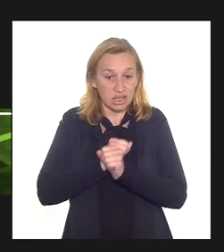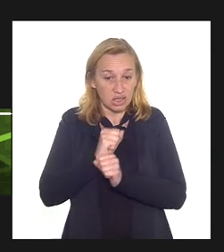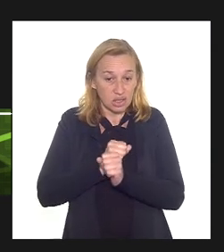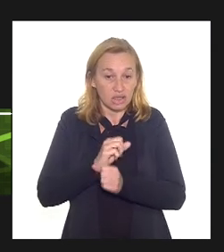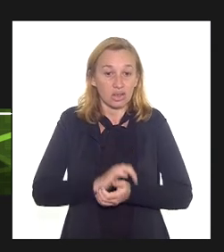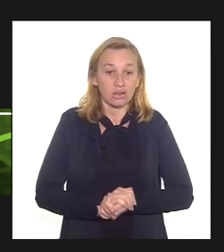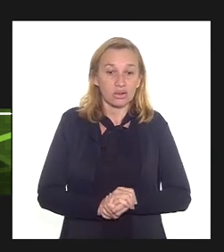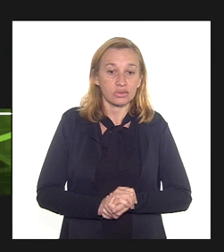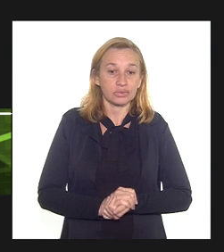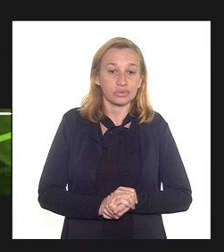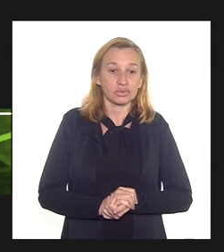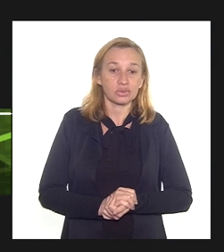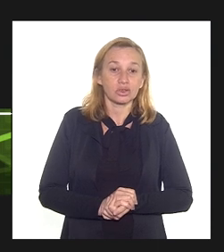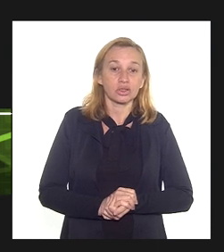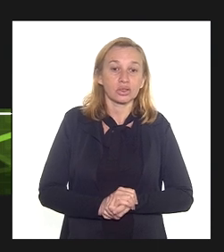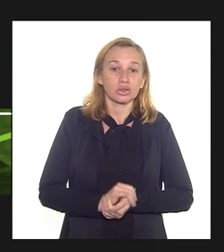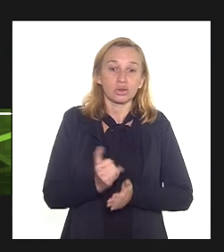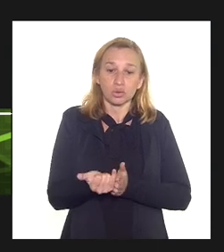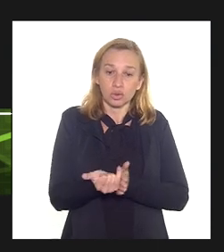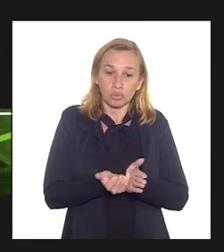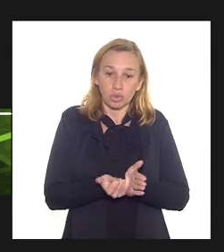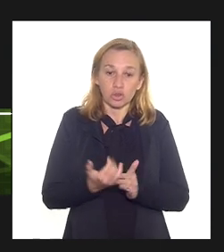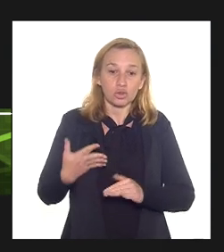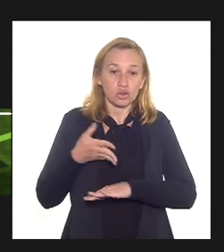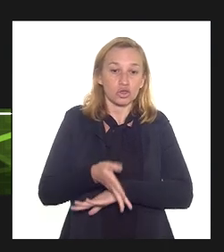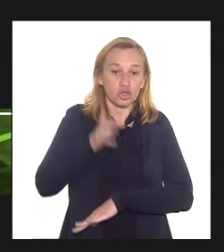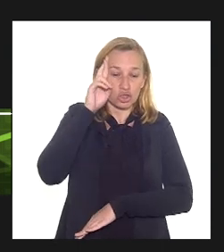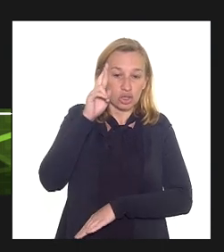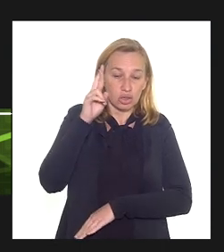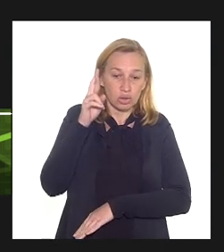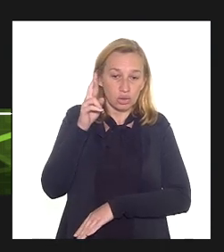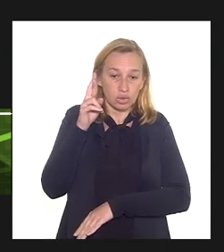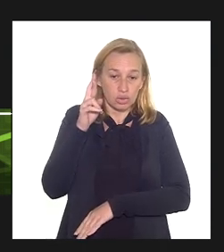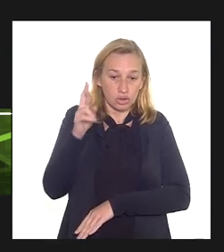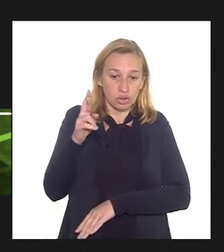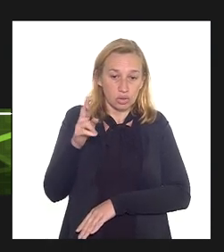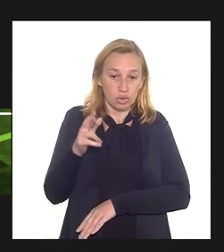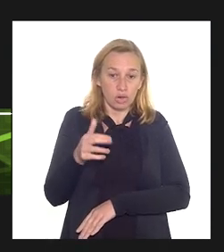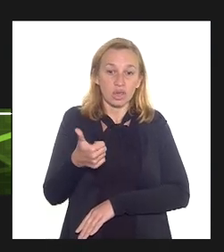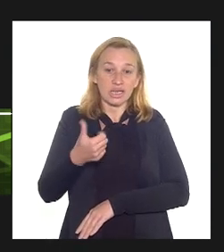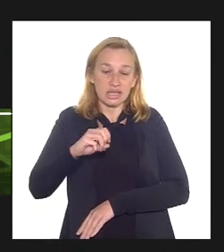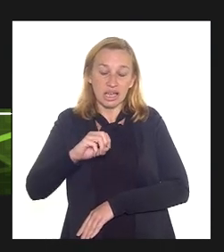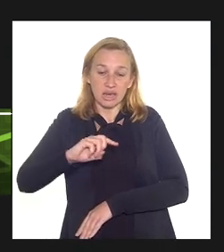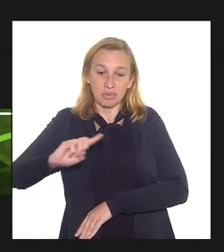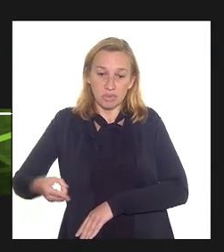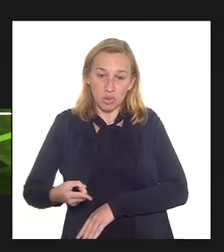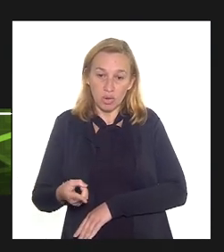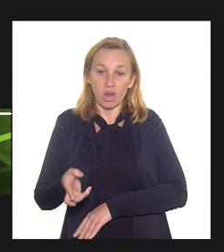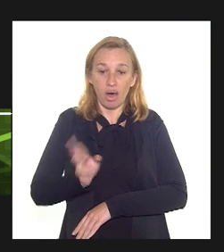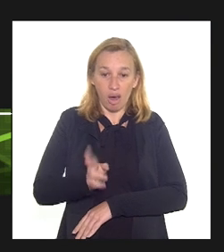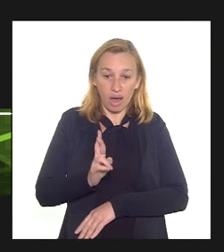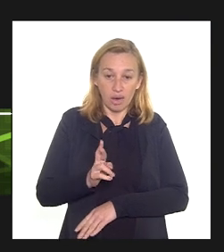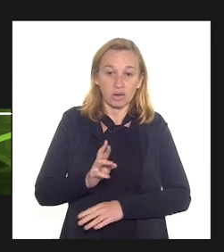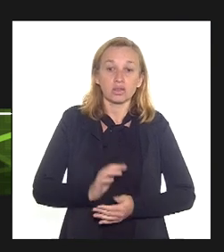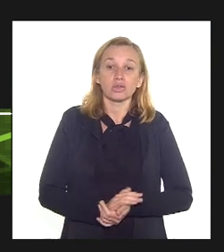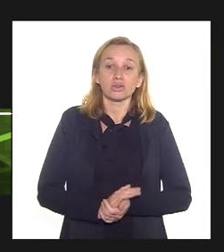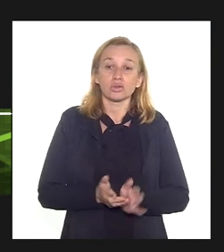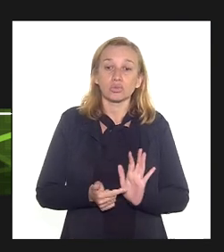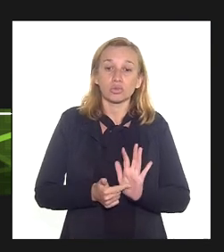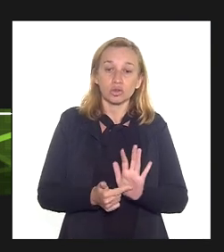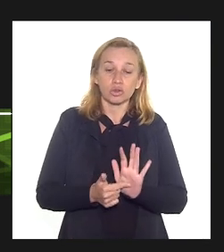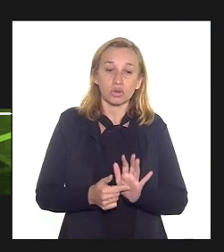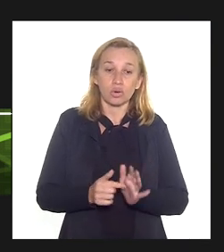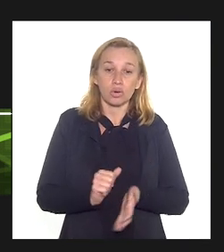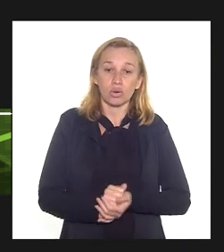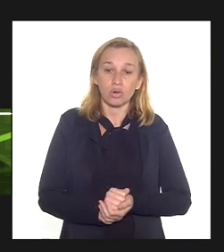na depreciação do poço o senhor chegou aos mesmos 100 mil reais então o senhor depreciou o seu